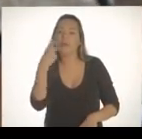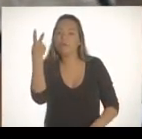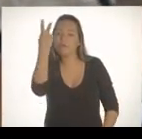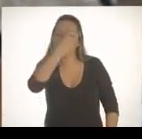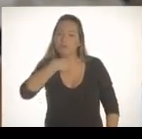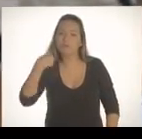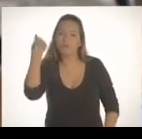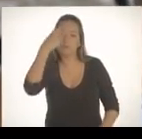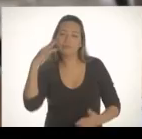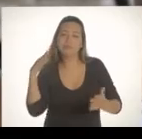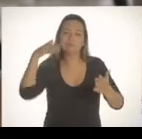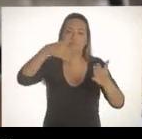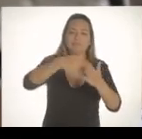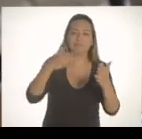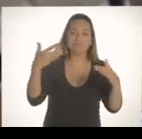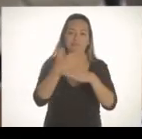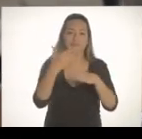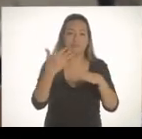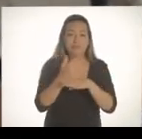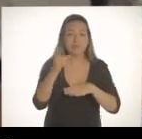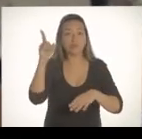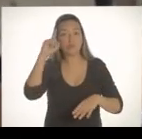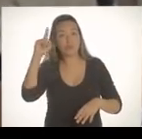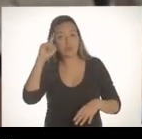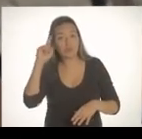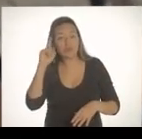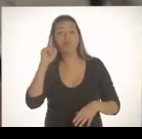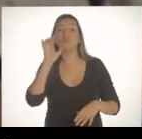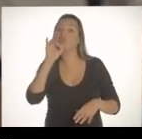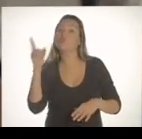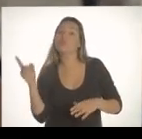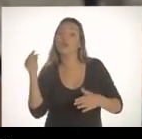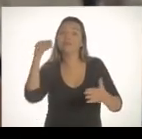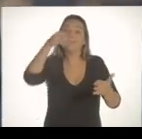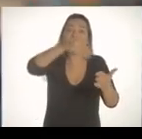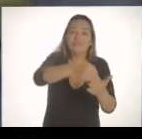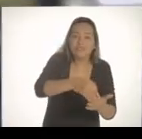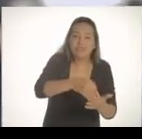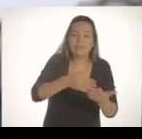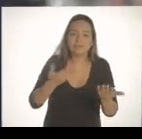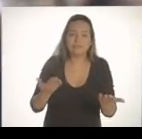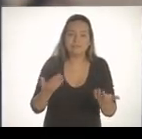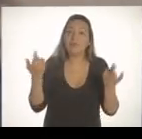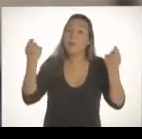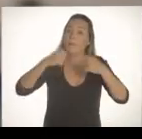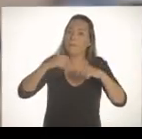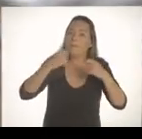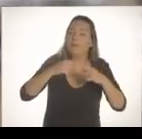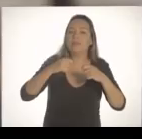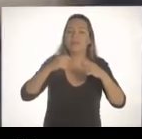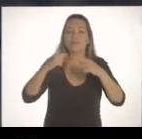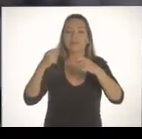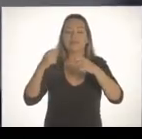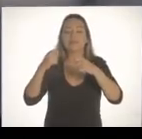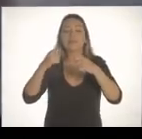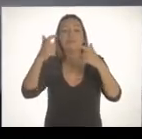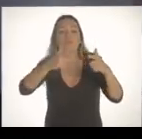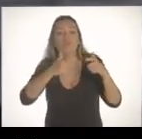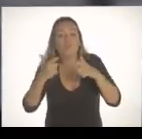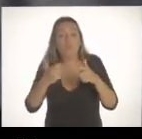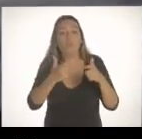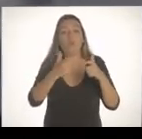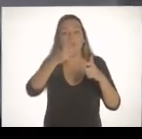morador leva duas horas para chegar ao céu da cidade. Por dia, só ida. Então você tem que ter um Estado